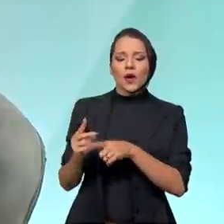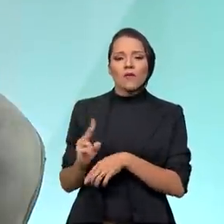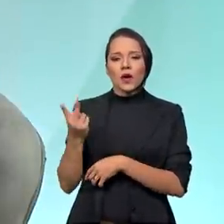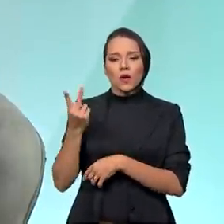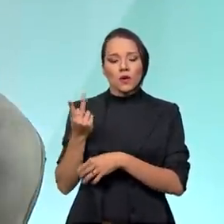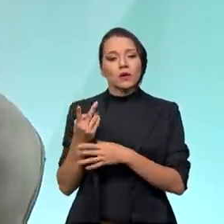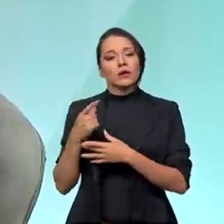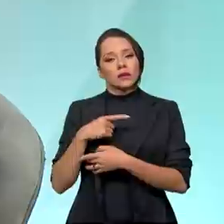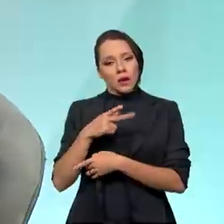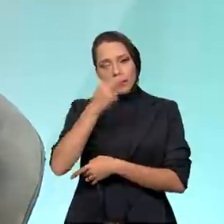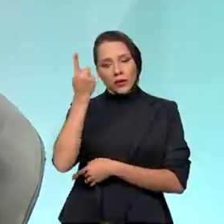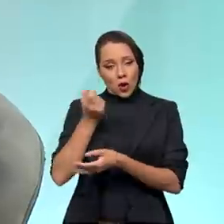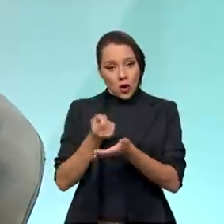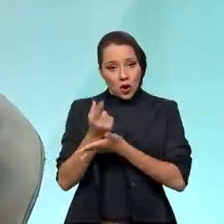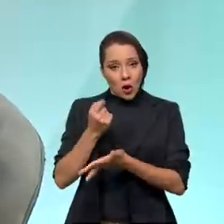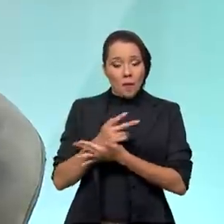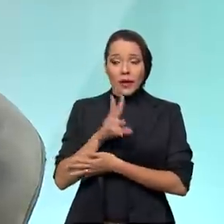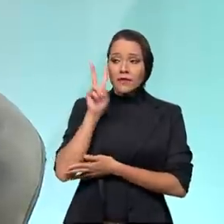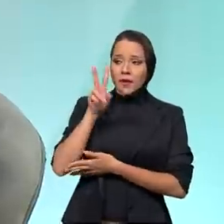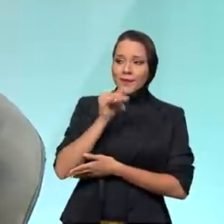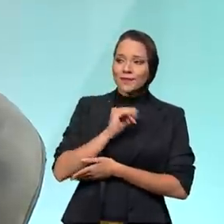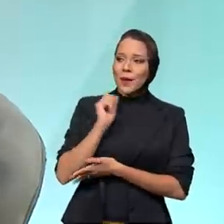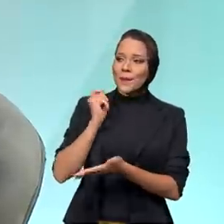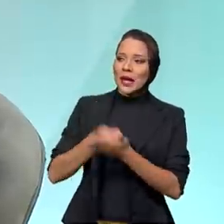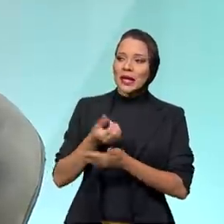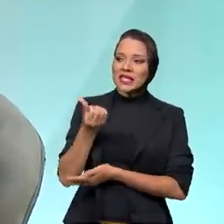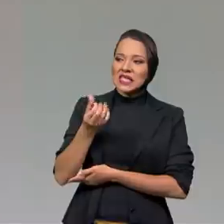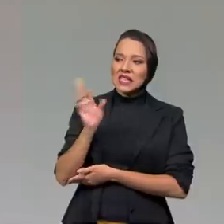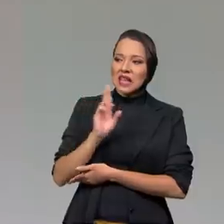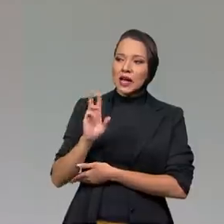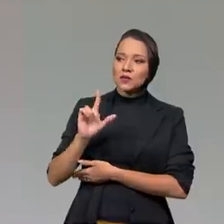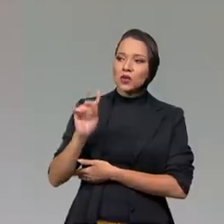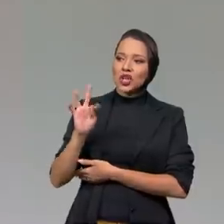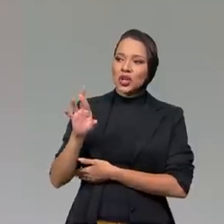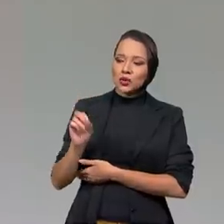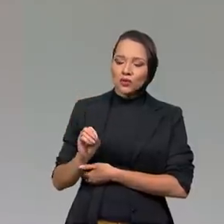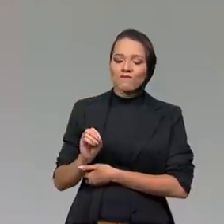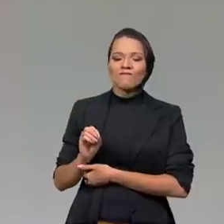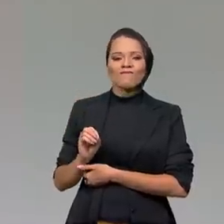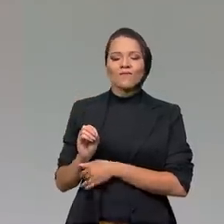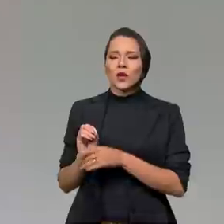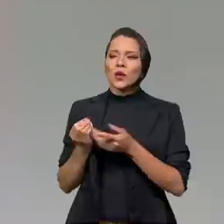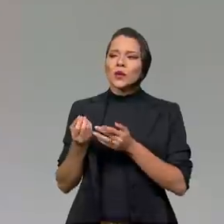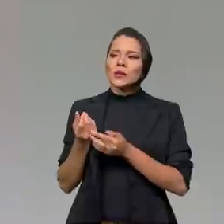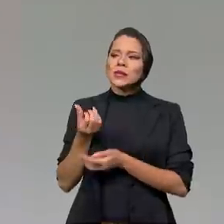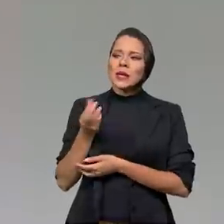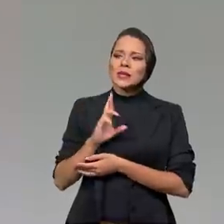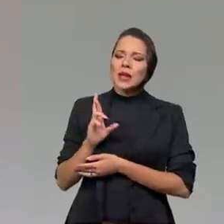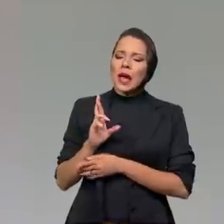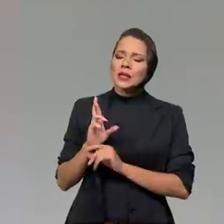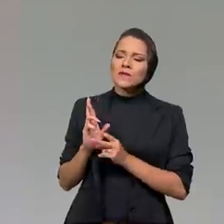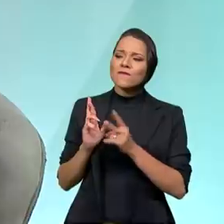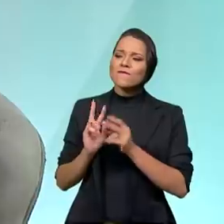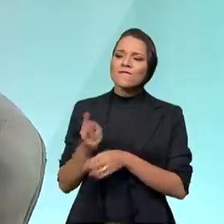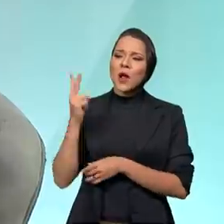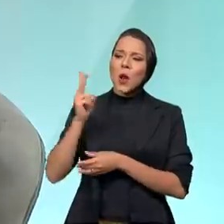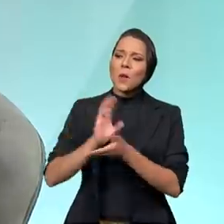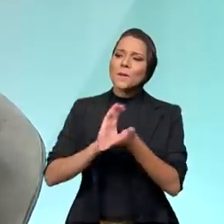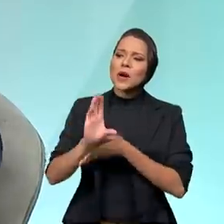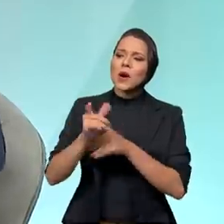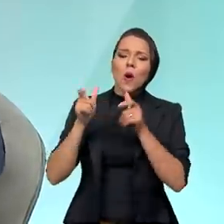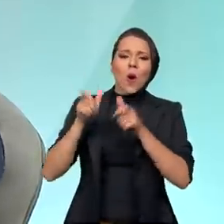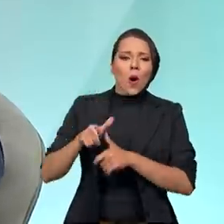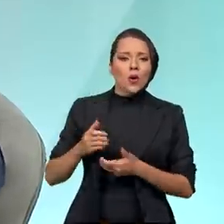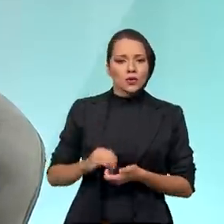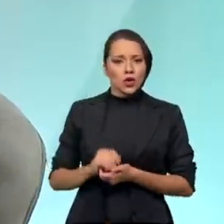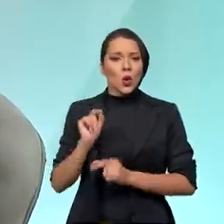então o consumidor consegue ver, por exemplo, paguei R$ 6,00 por litro na gasolina, para onde está indo esse valor, o que é